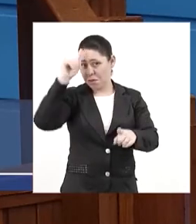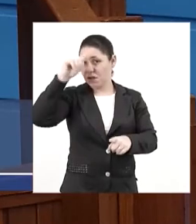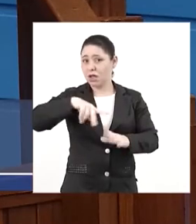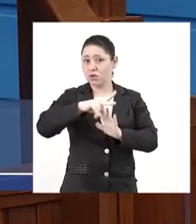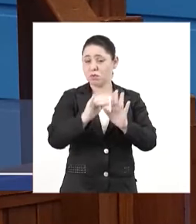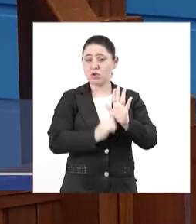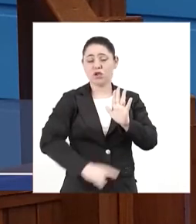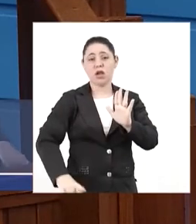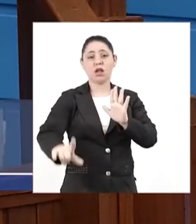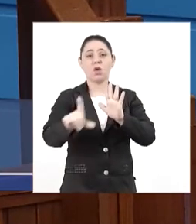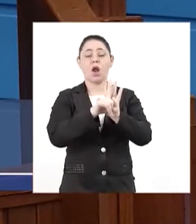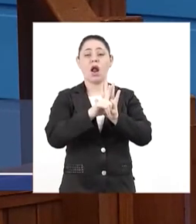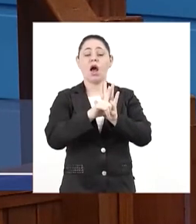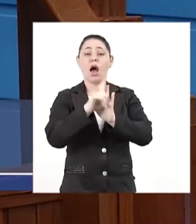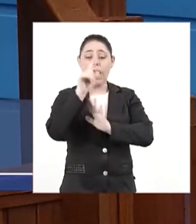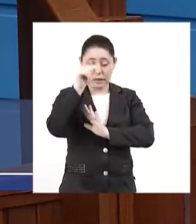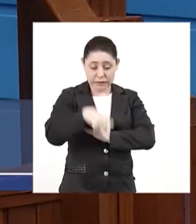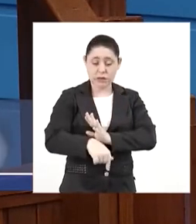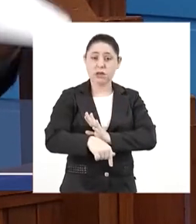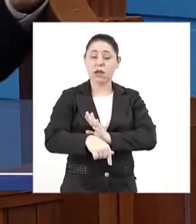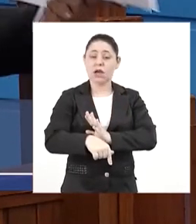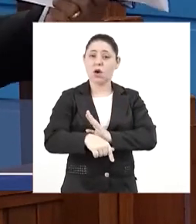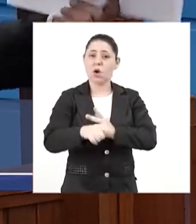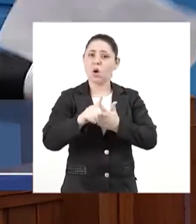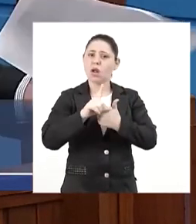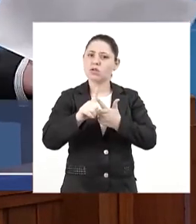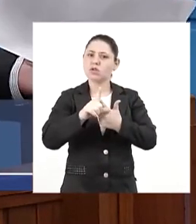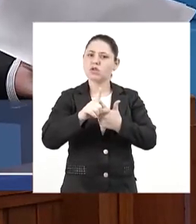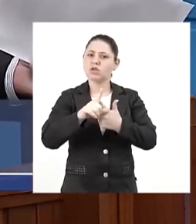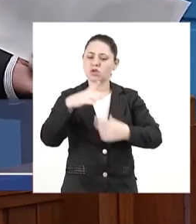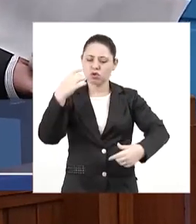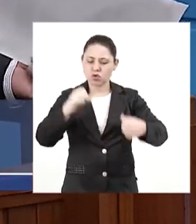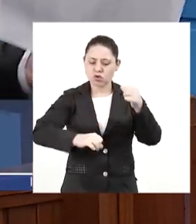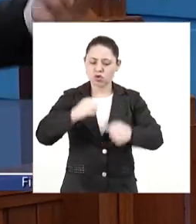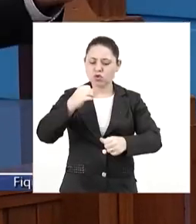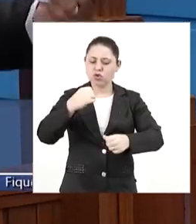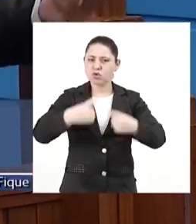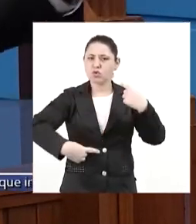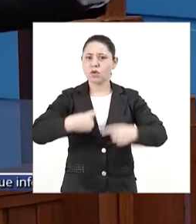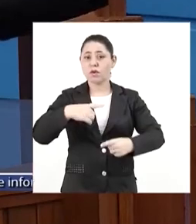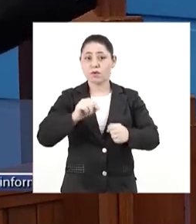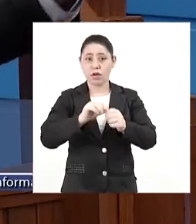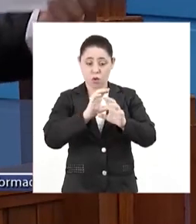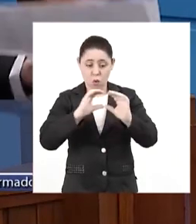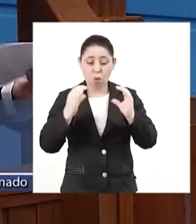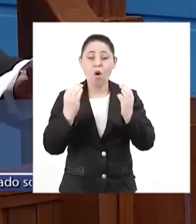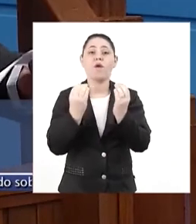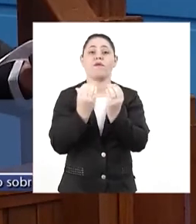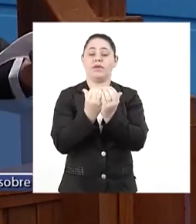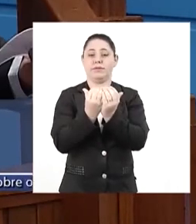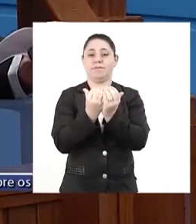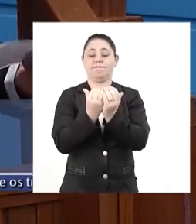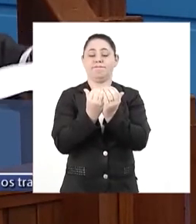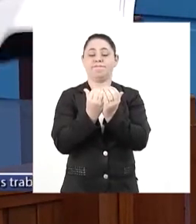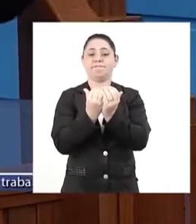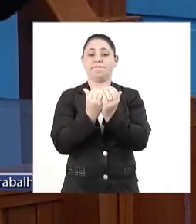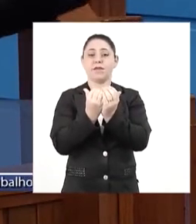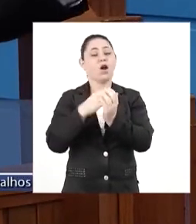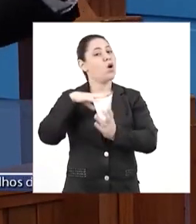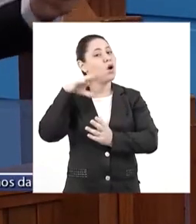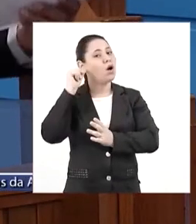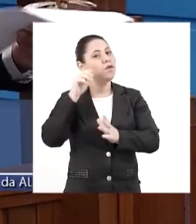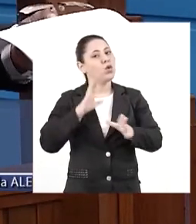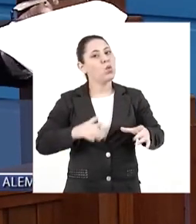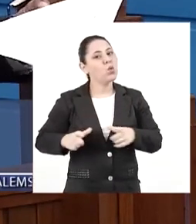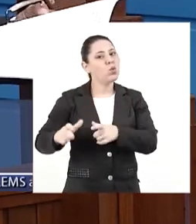projeto para essa Casa de Direitos discutir. Vamos discutir os 24. Vamos fazer a conferência. Vamos fazer a conferência. Vamos dias de conferência. Vamos ouvir os